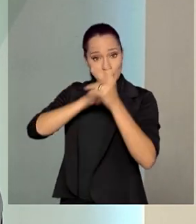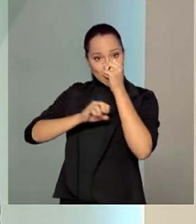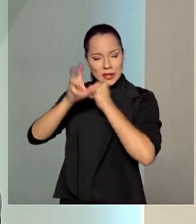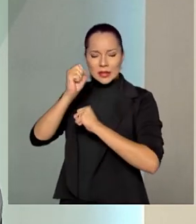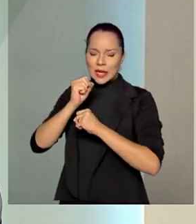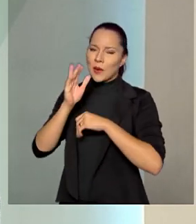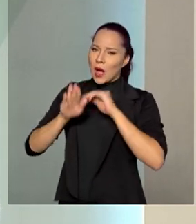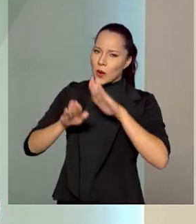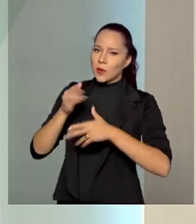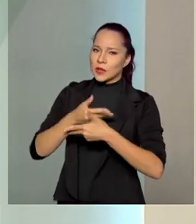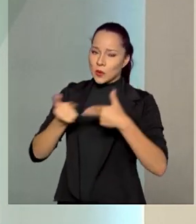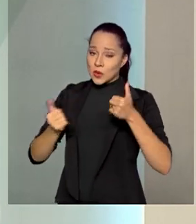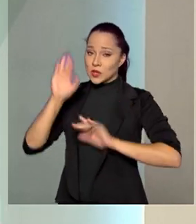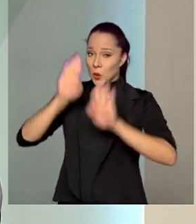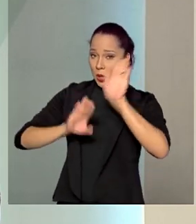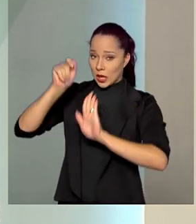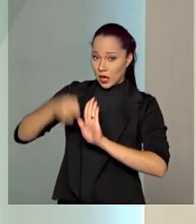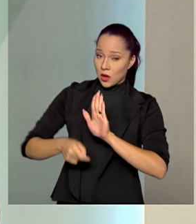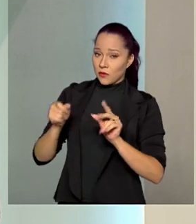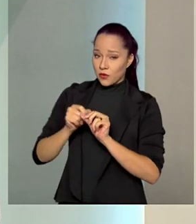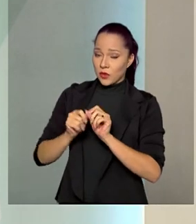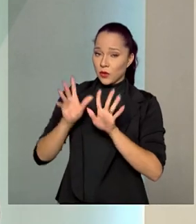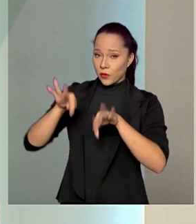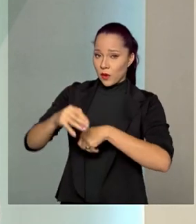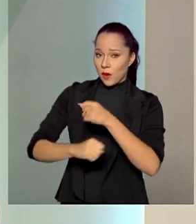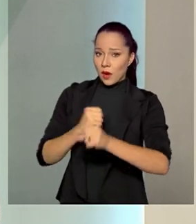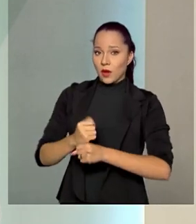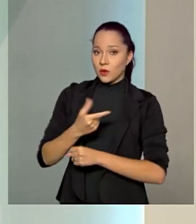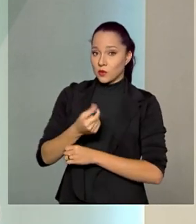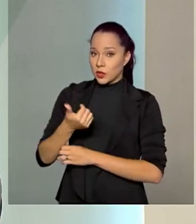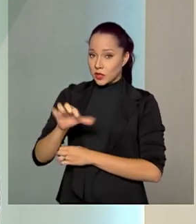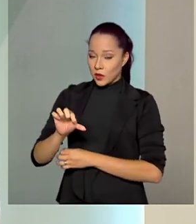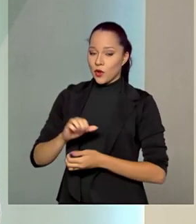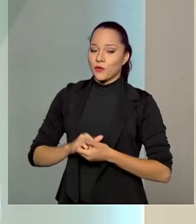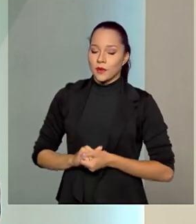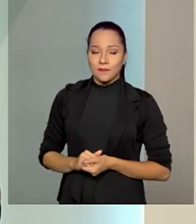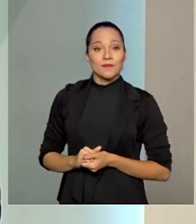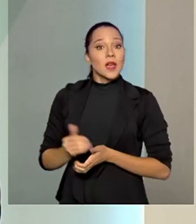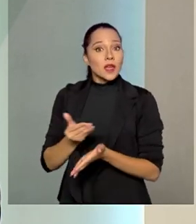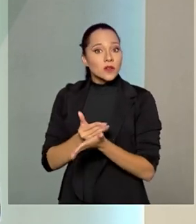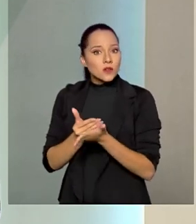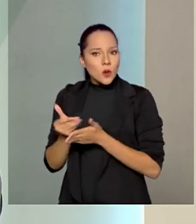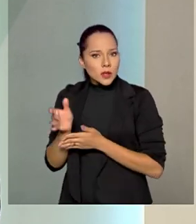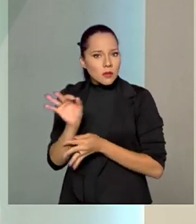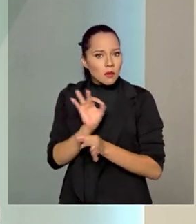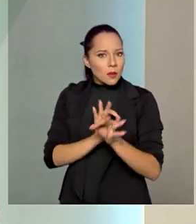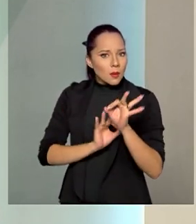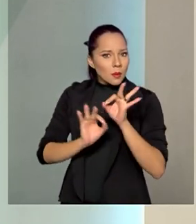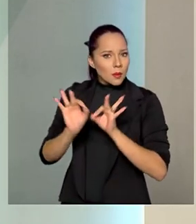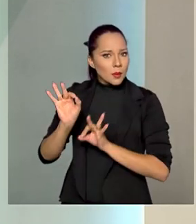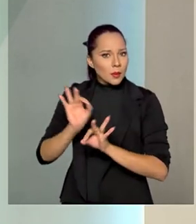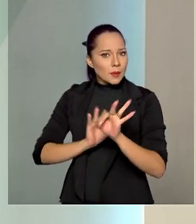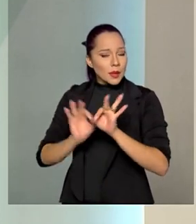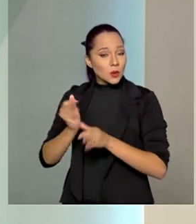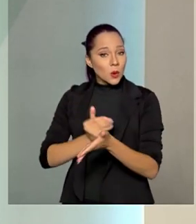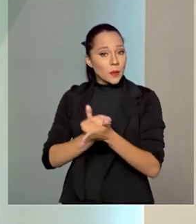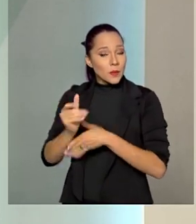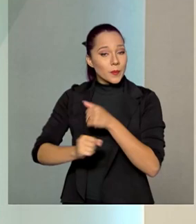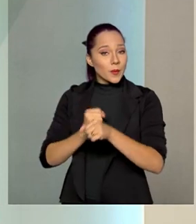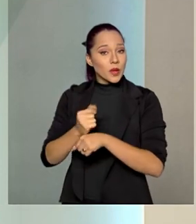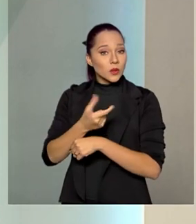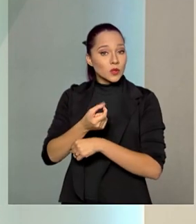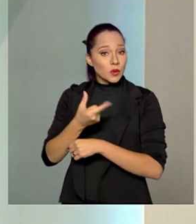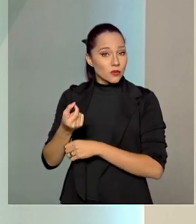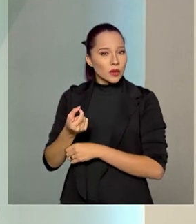lições com o leilão que foi realizado no final de 2019. E começamos a preparar, desde o início de 2020,